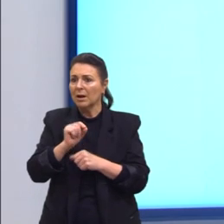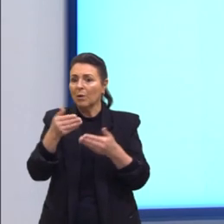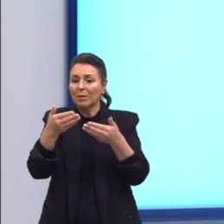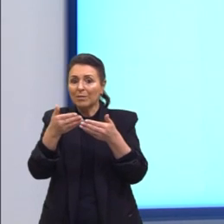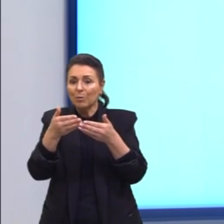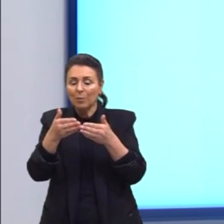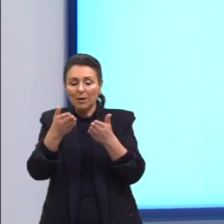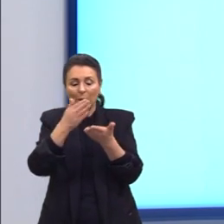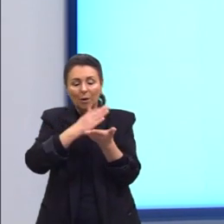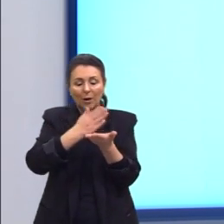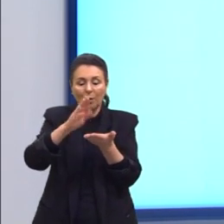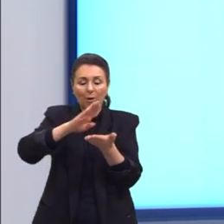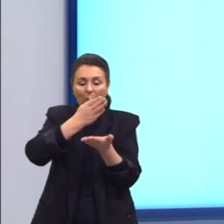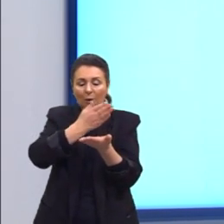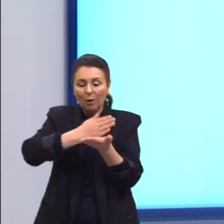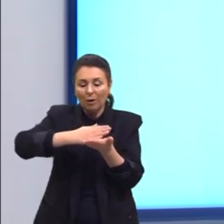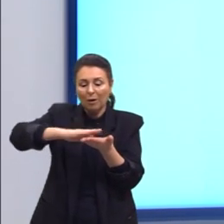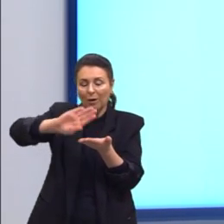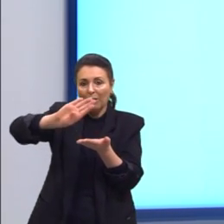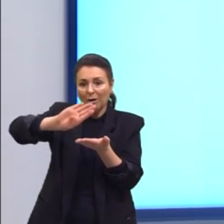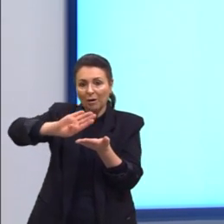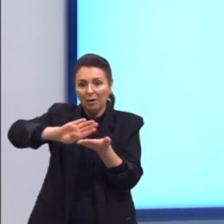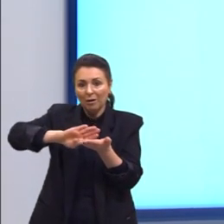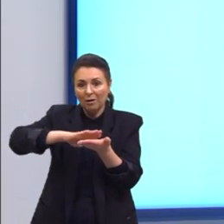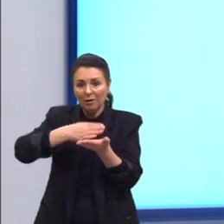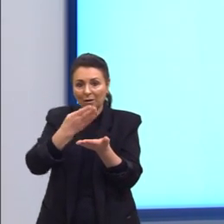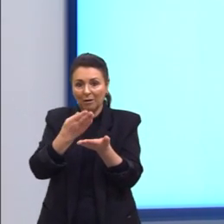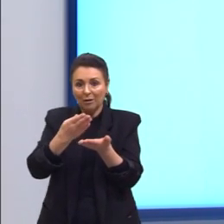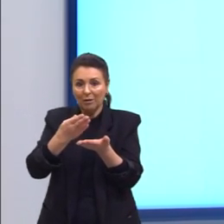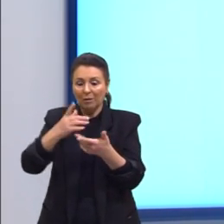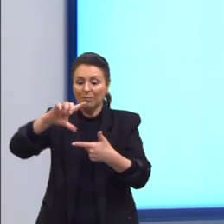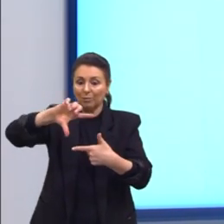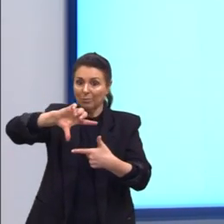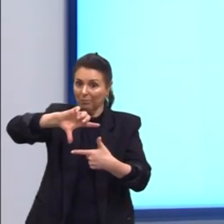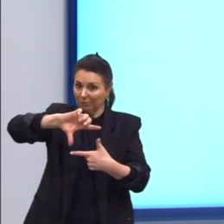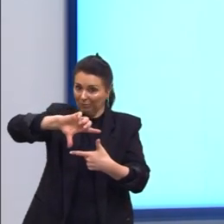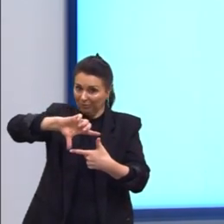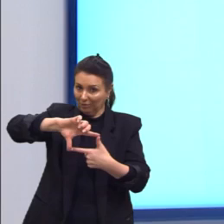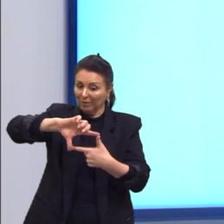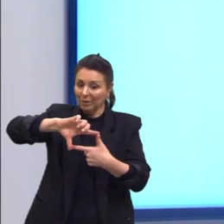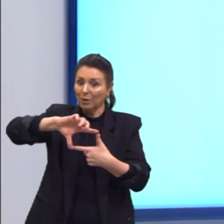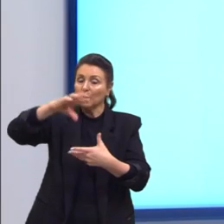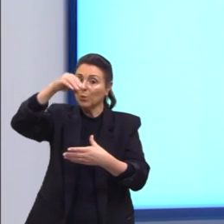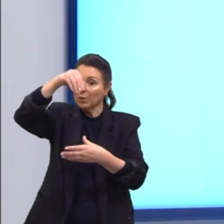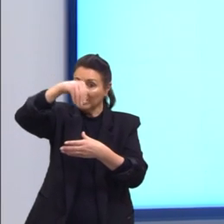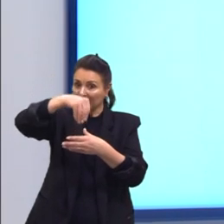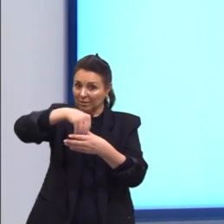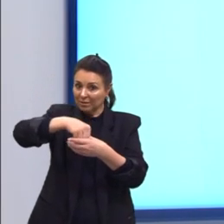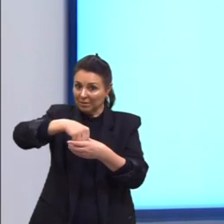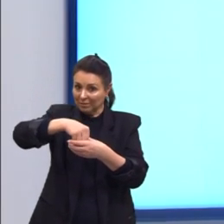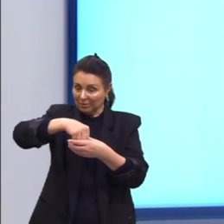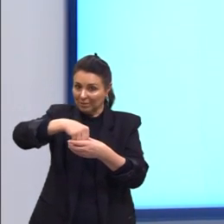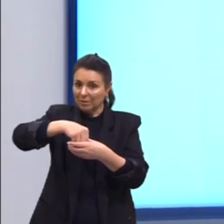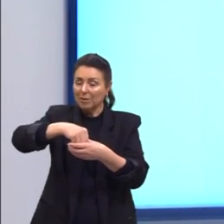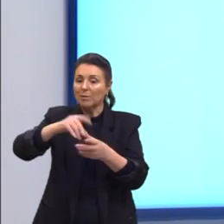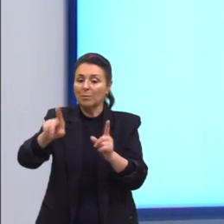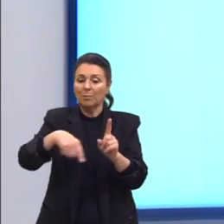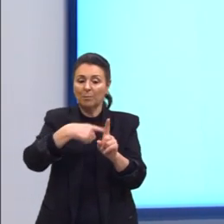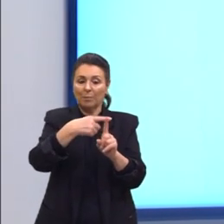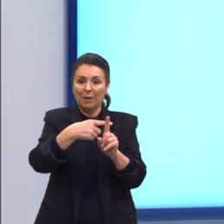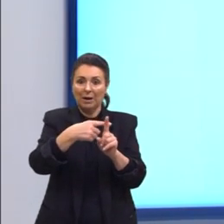concavidade aqui, nós temos também um retângulo que é formado aqui dentro, Então, nós teríamos mais